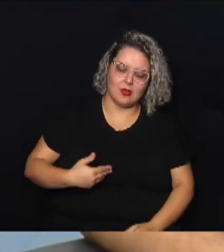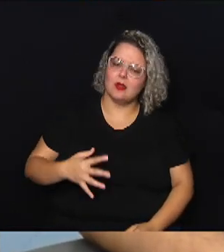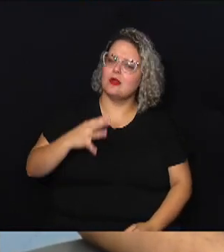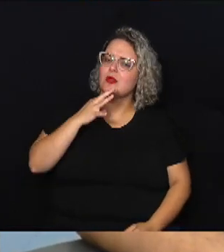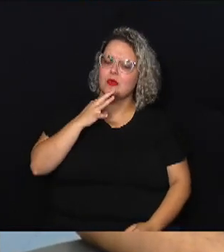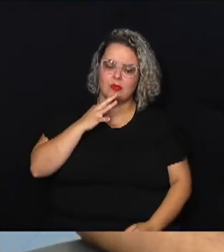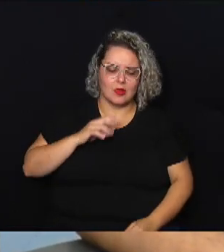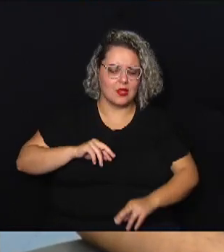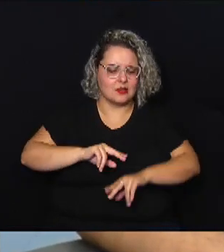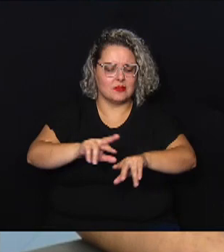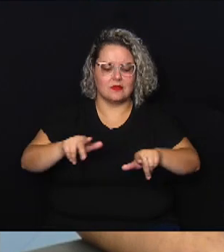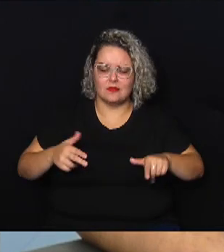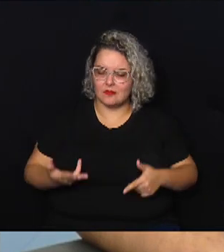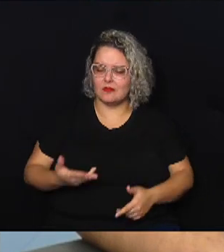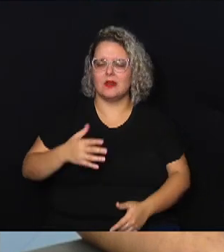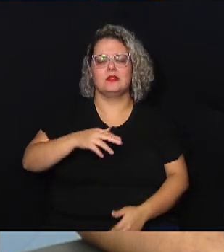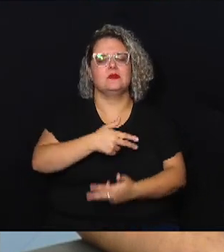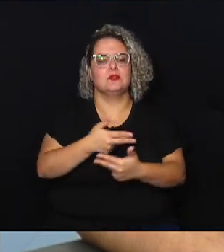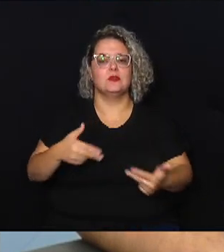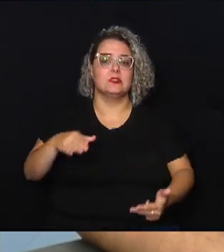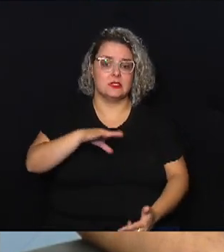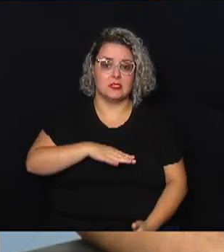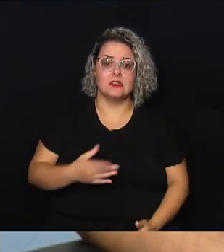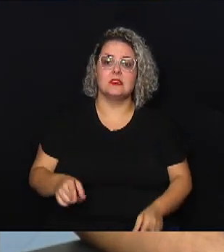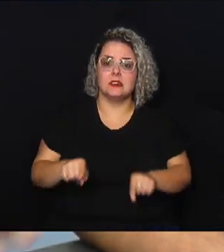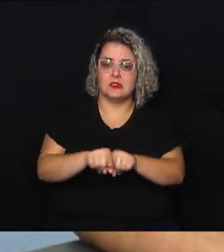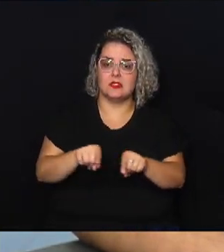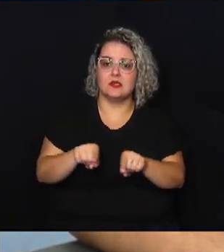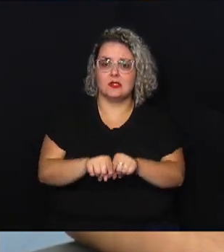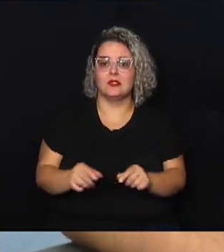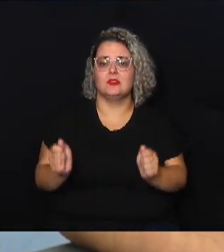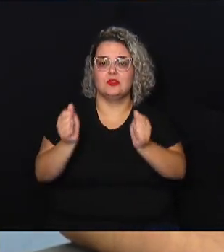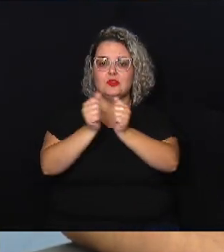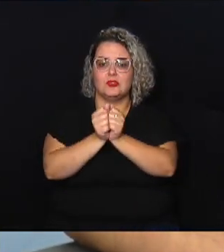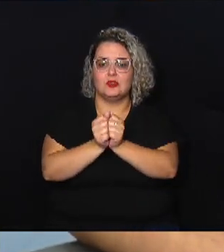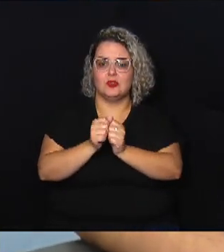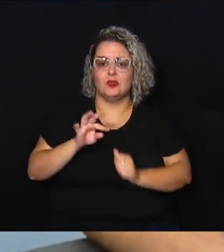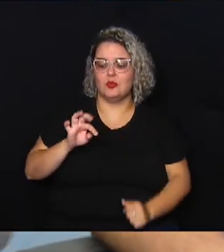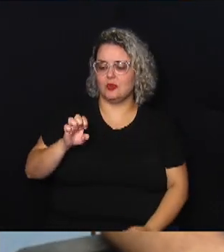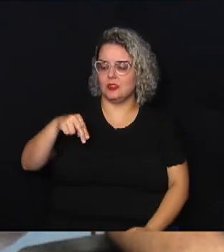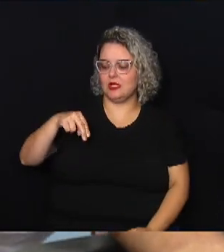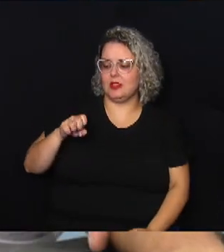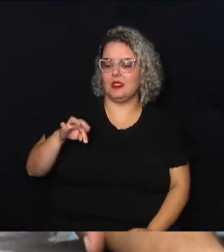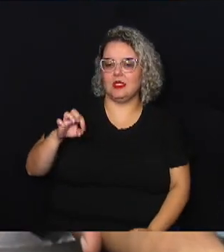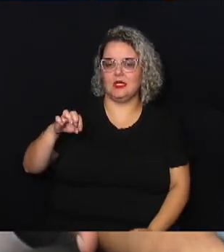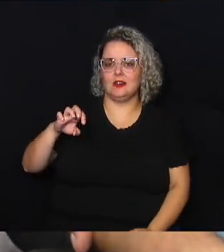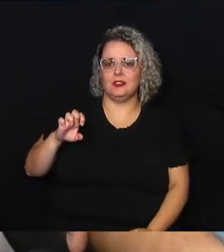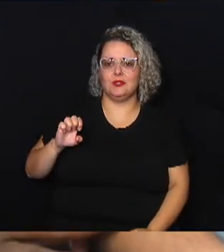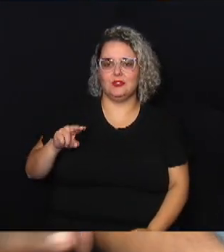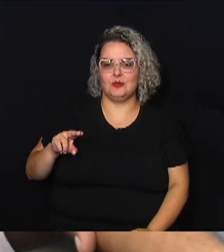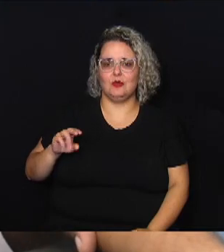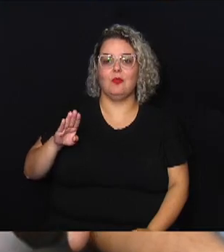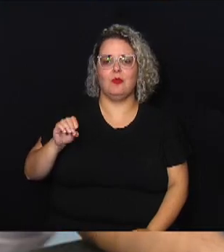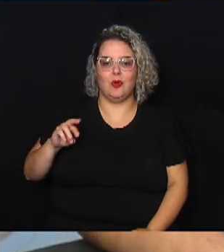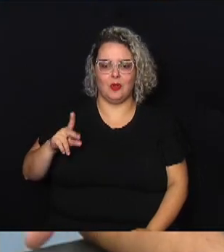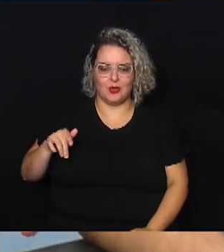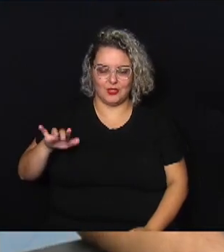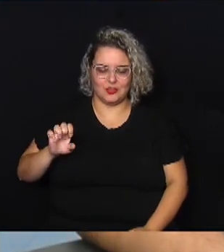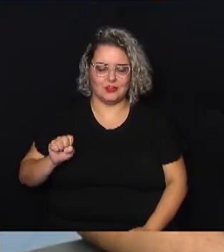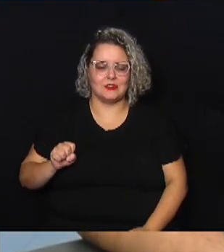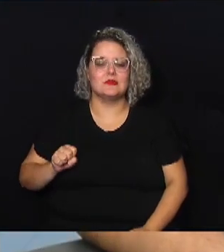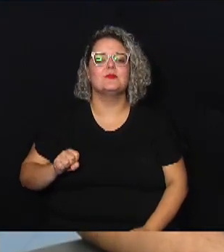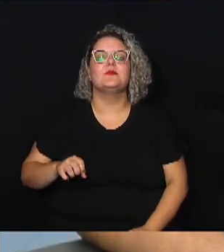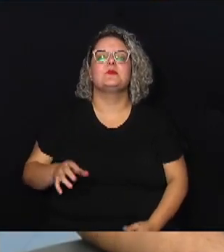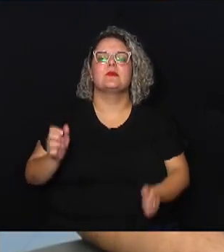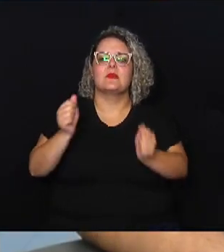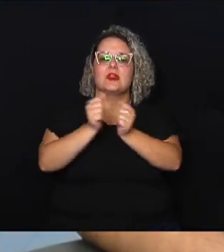cidade e tem muito a acrescentar. E também aqui com o tenente Matheus. Prazer. Borges. Desculpa, com o